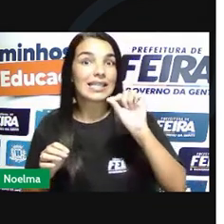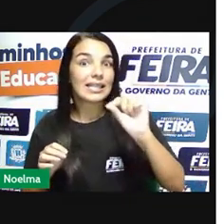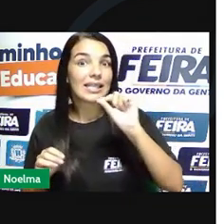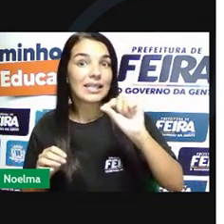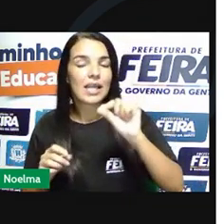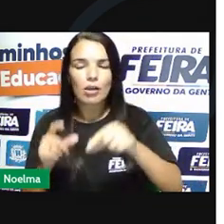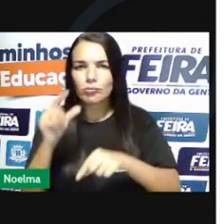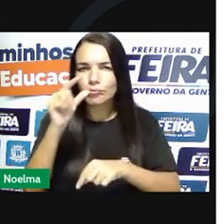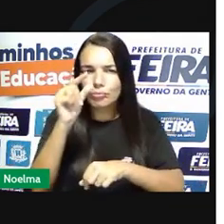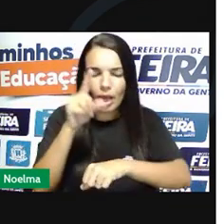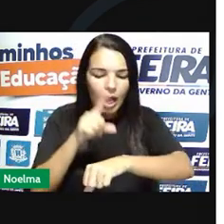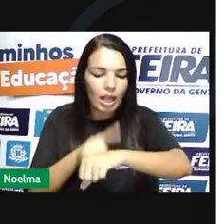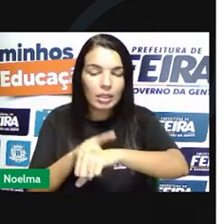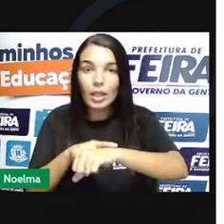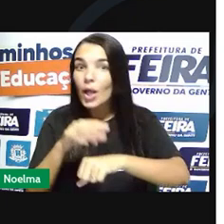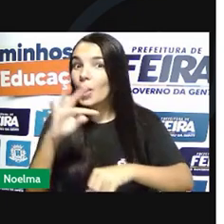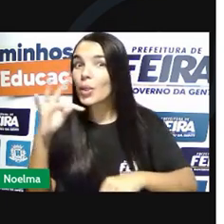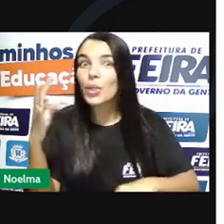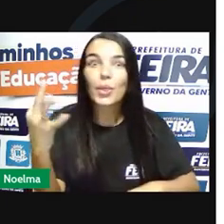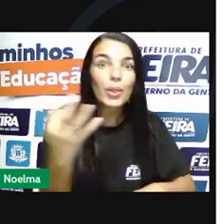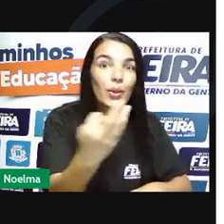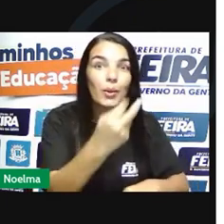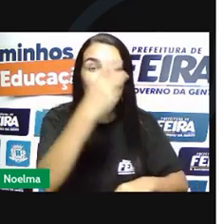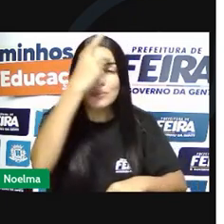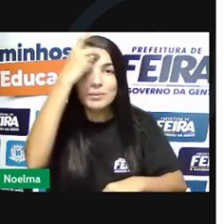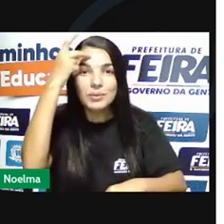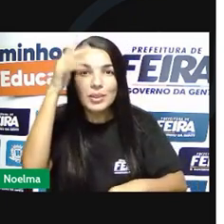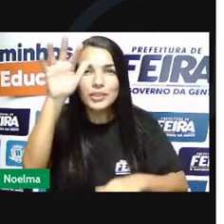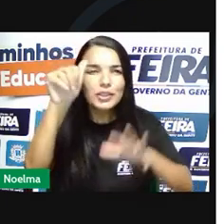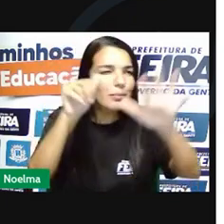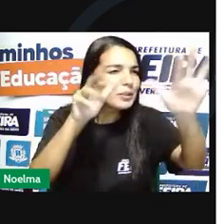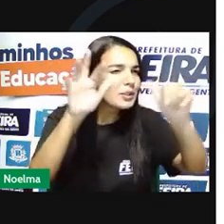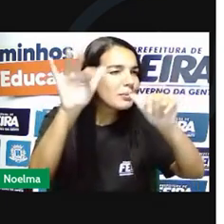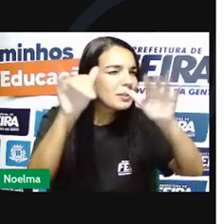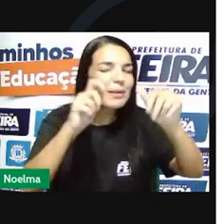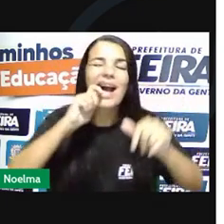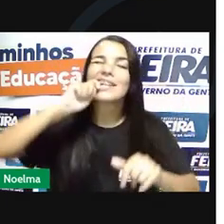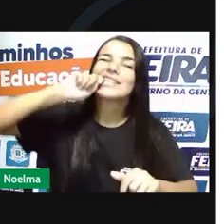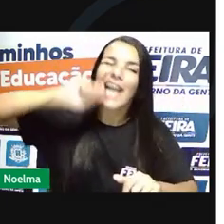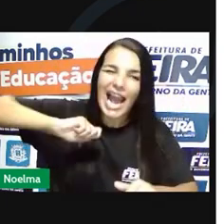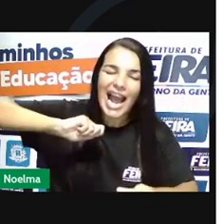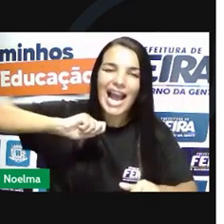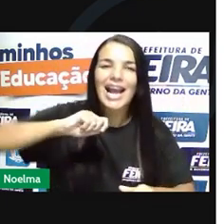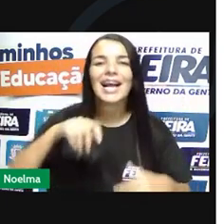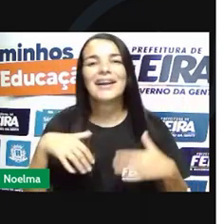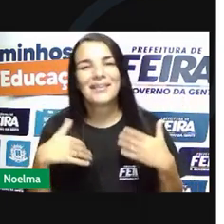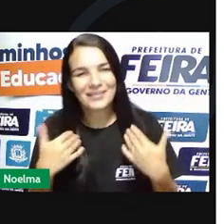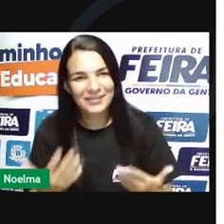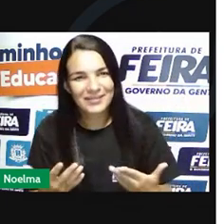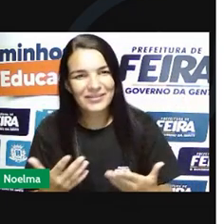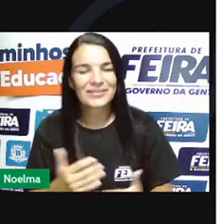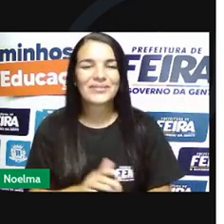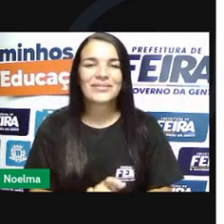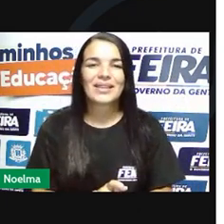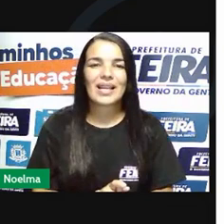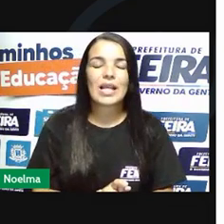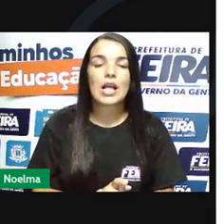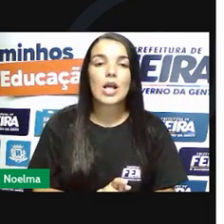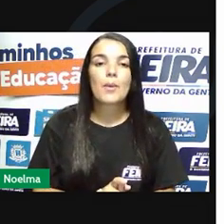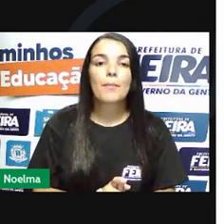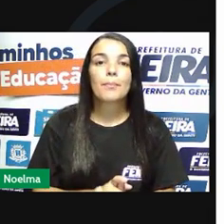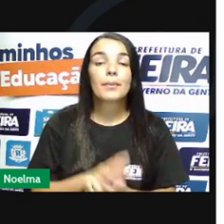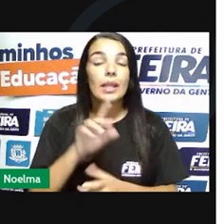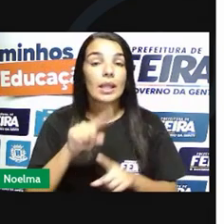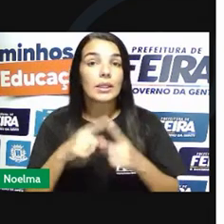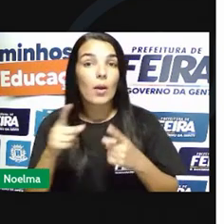pouco tempo todo mundo passou a chamá-lo de Tiradentes Tiradentes